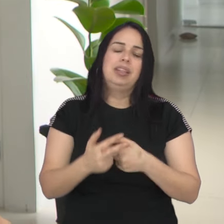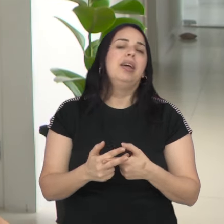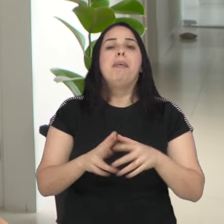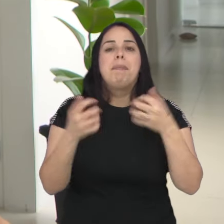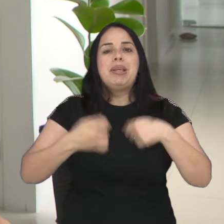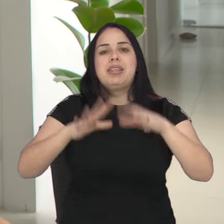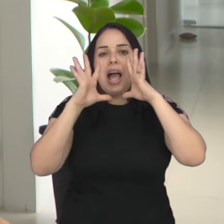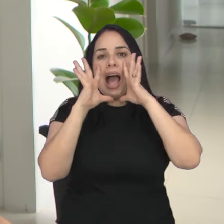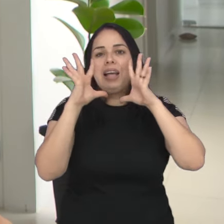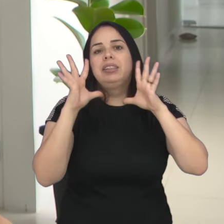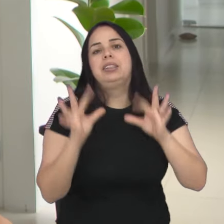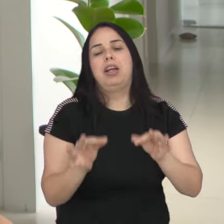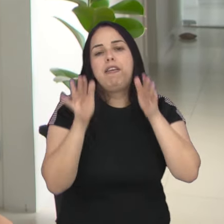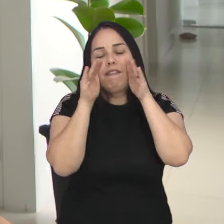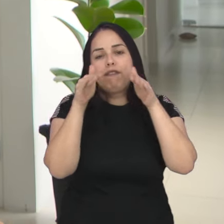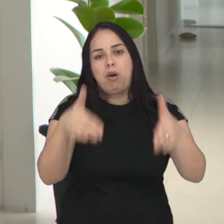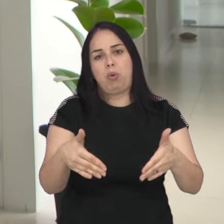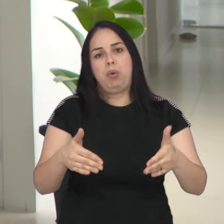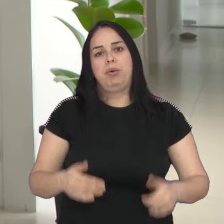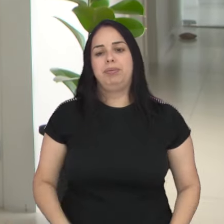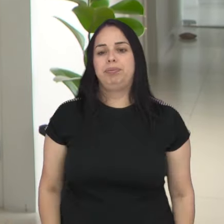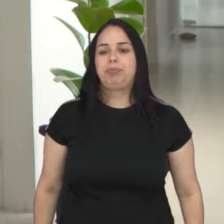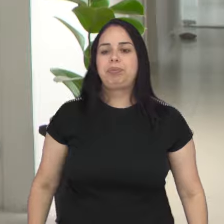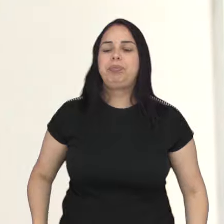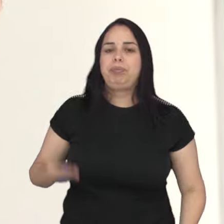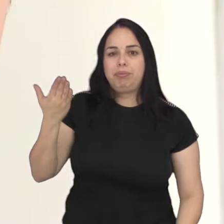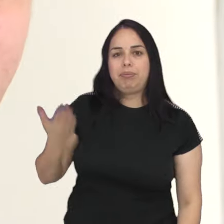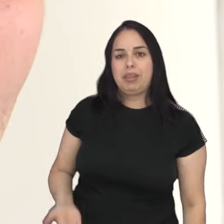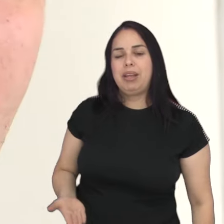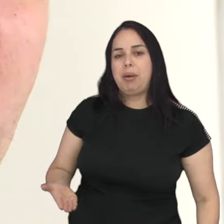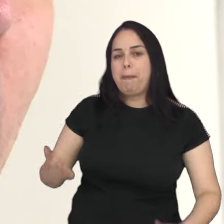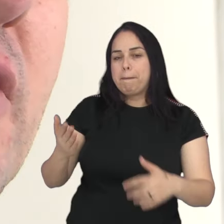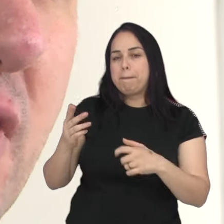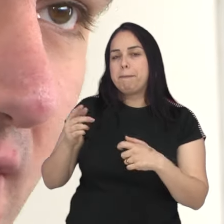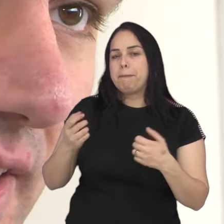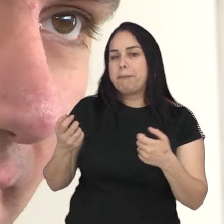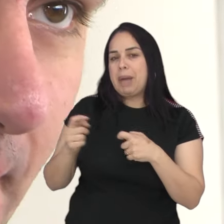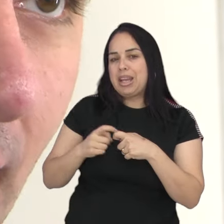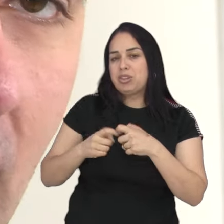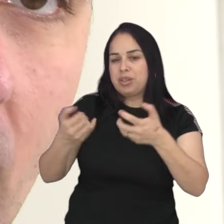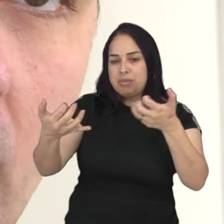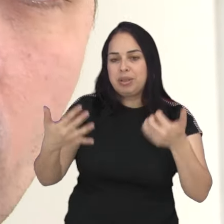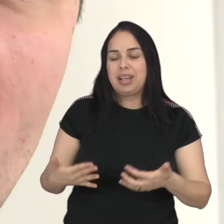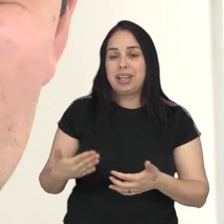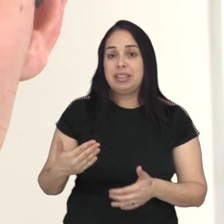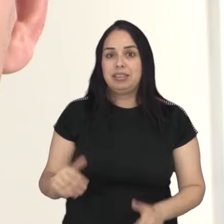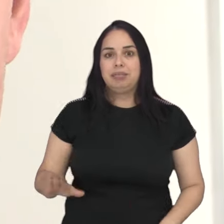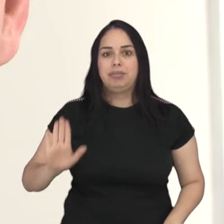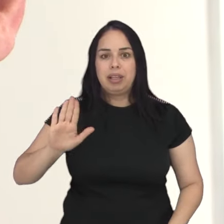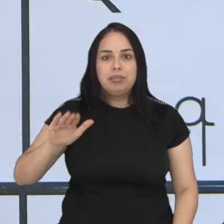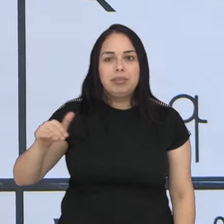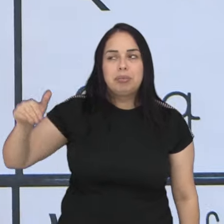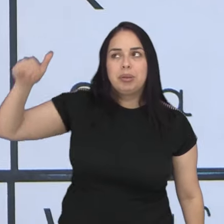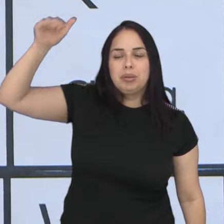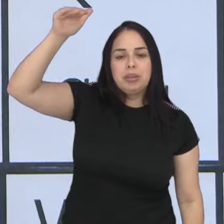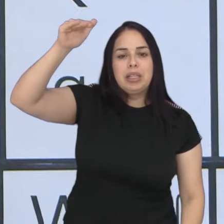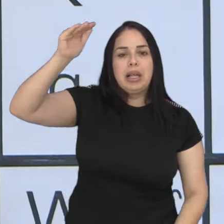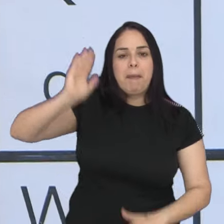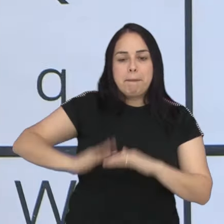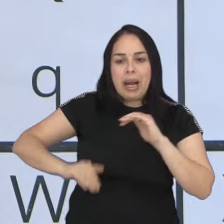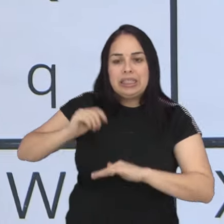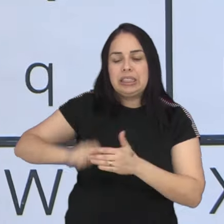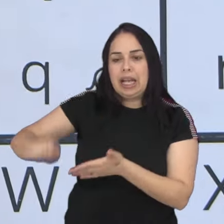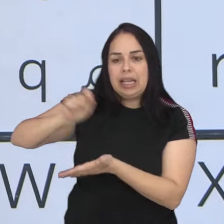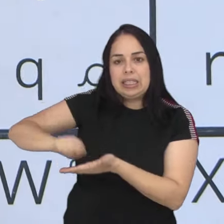demandam uma grande atenção, uma grande concentração e foco. Ainda de acordo com o neurologista, já na fase adulta, manter a